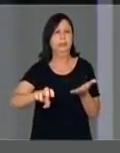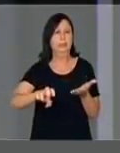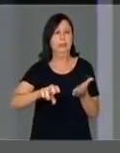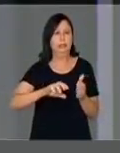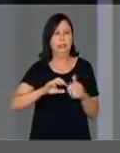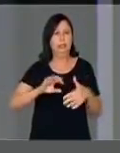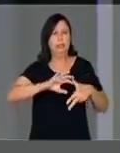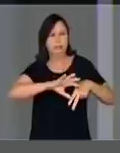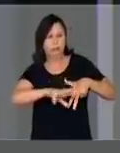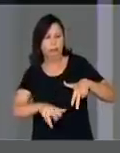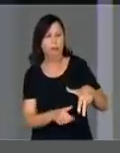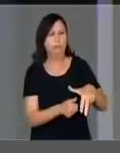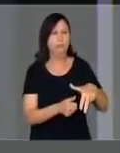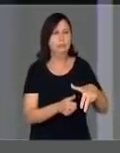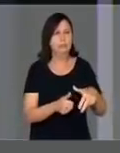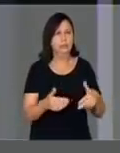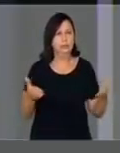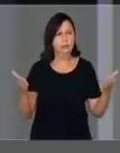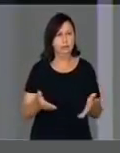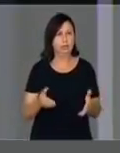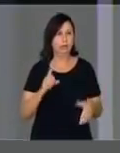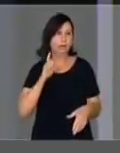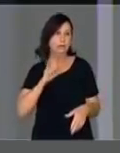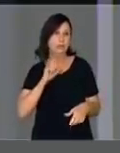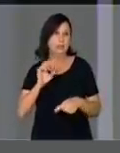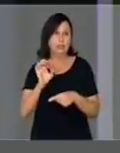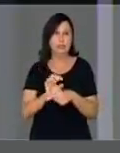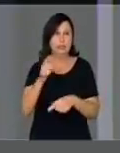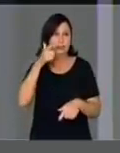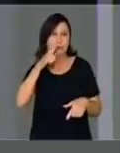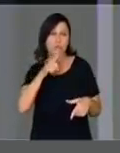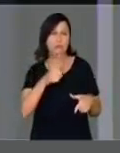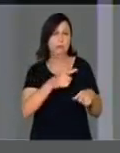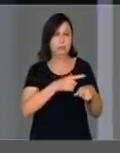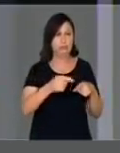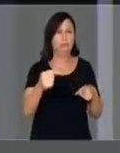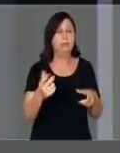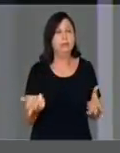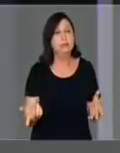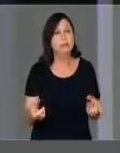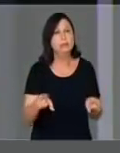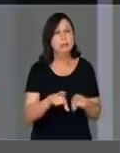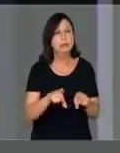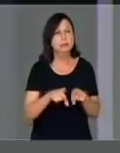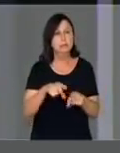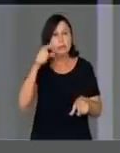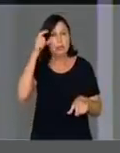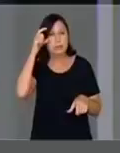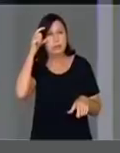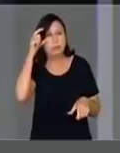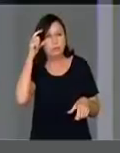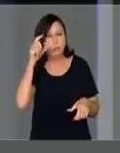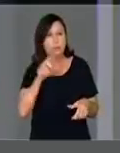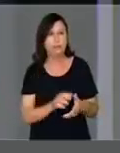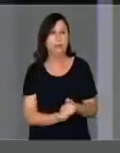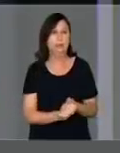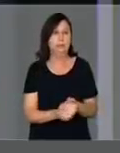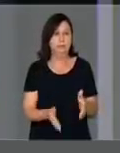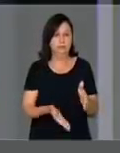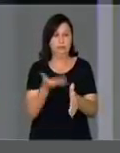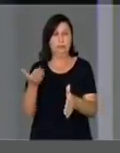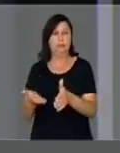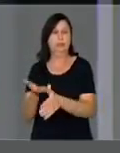em Minas Gerais. Ele votou para caçar Eduardo Cunha. Ele votou duas vezes para